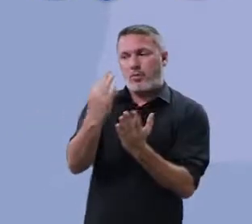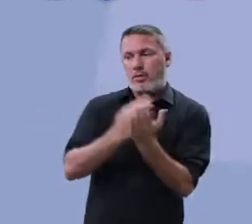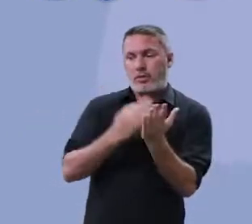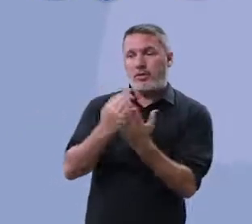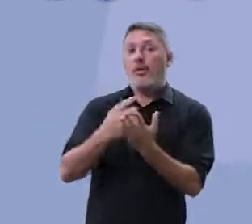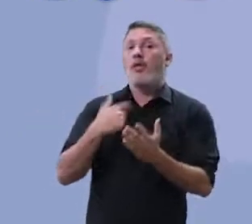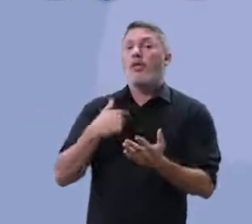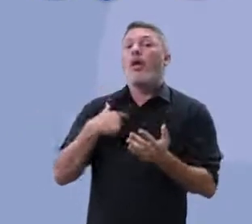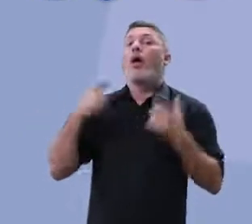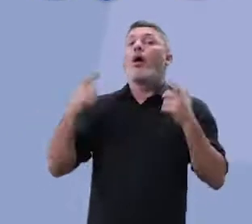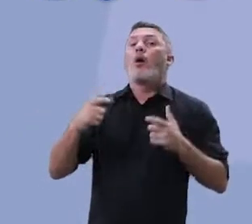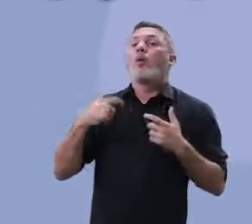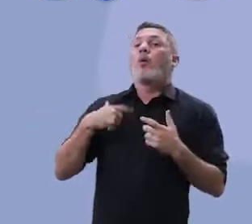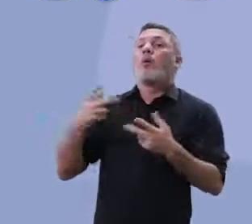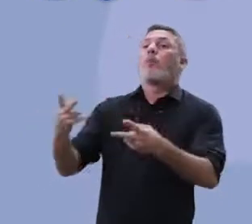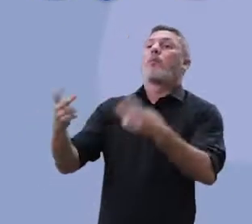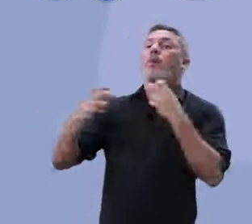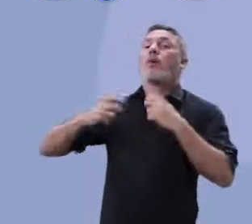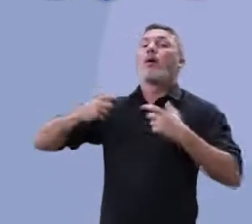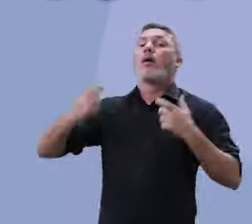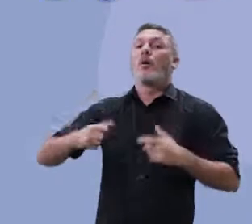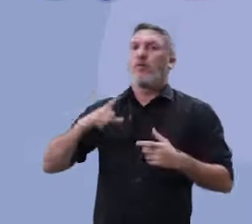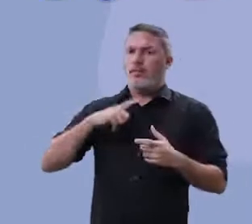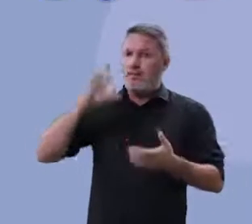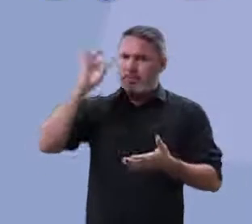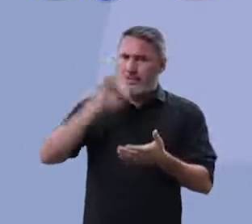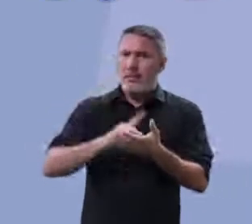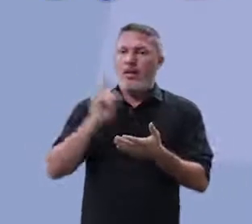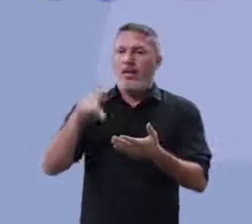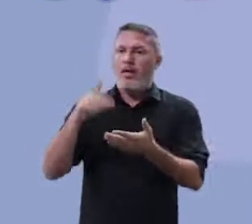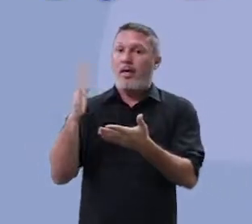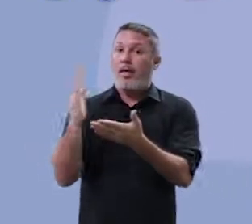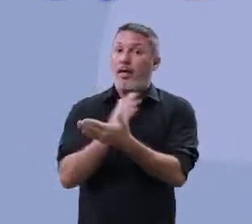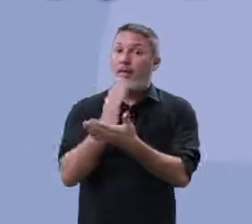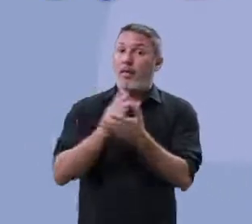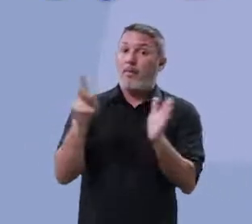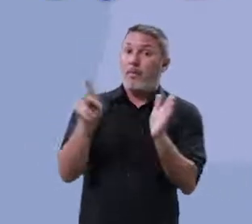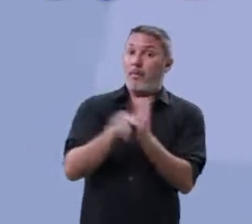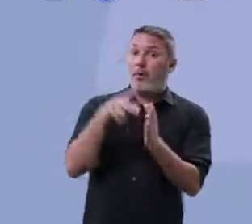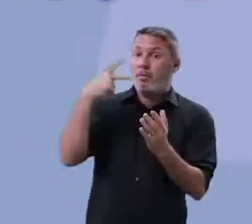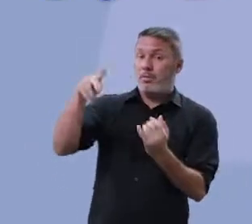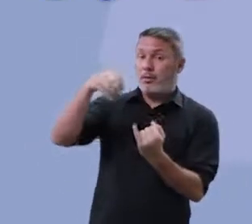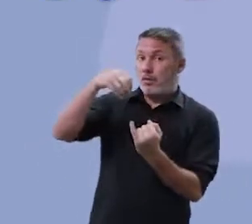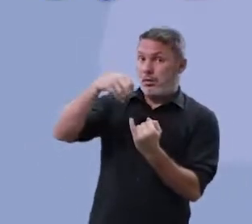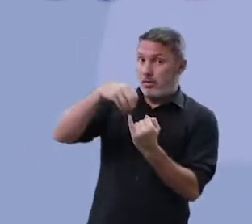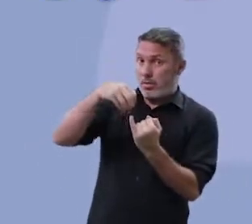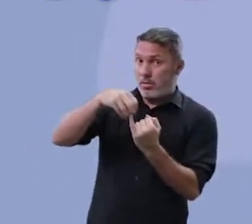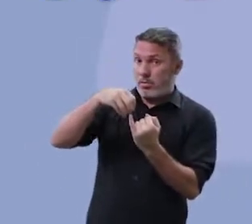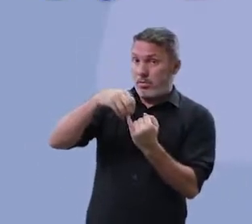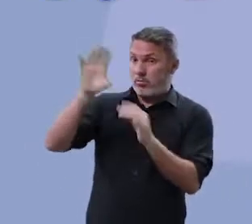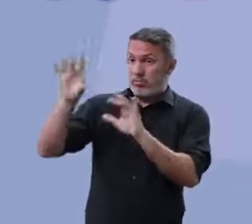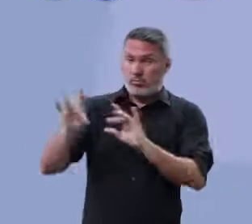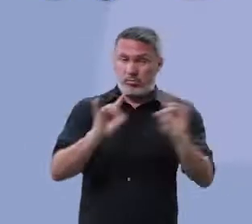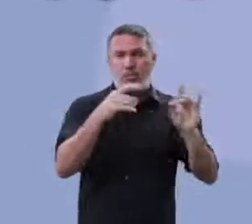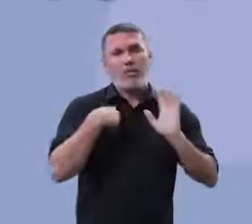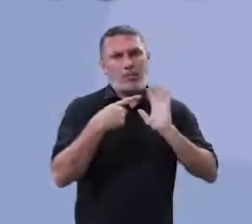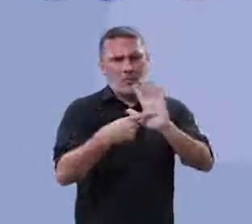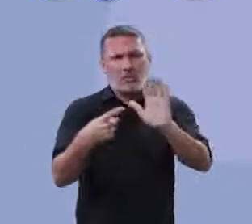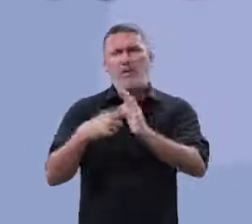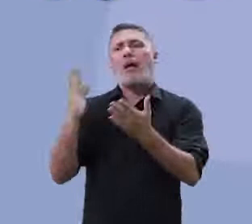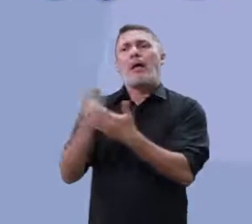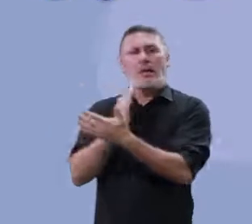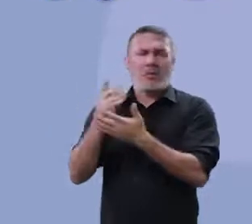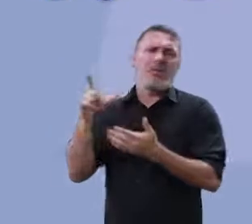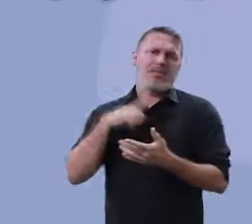são textos que eu retirei literalmente do caderno do INEP, ok? Então, por isso que vai ter